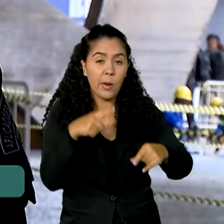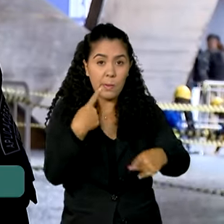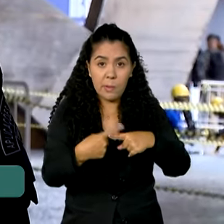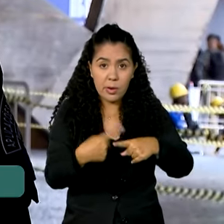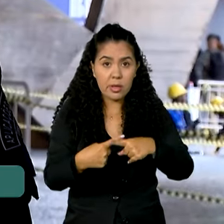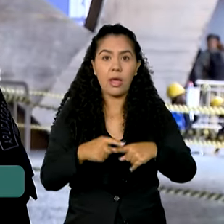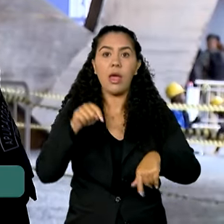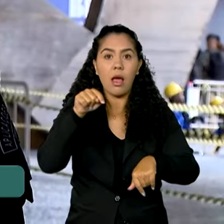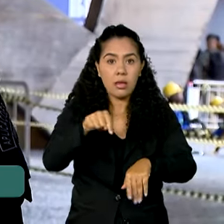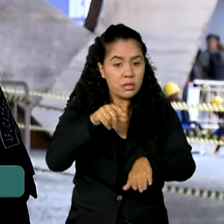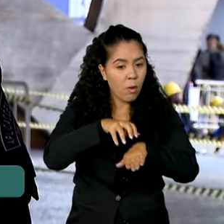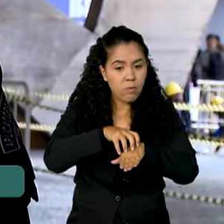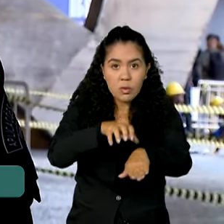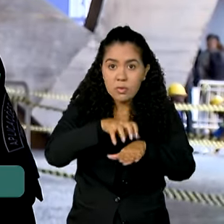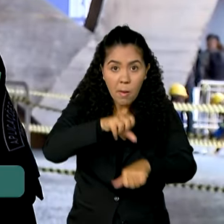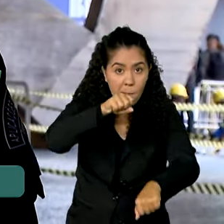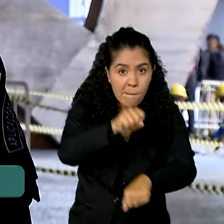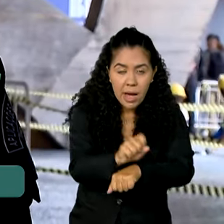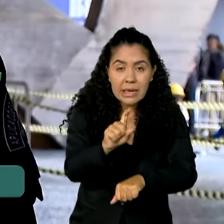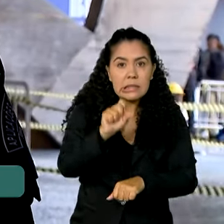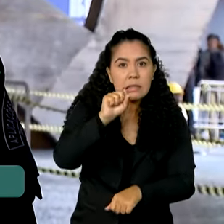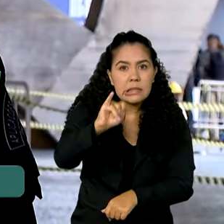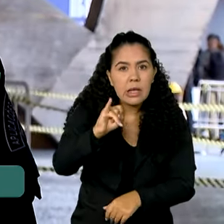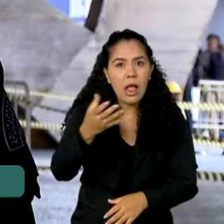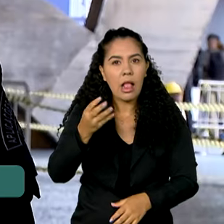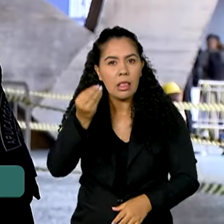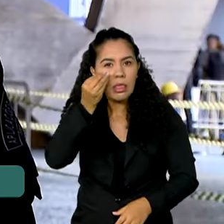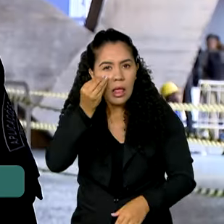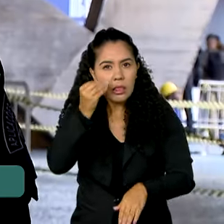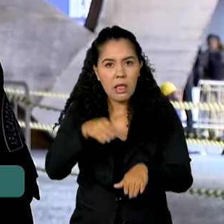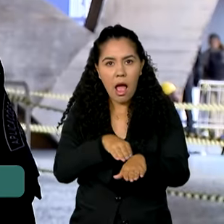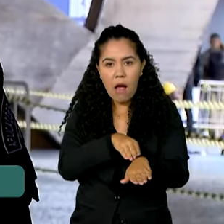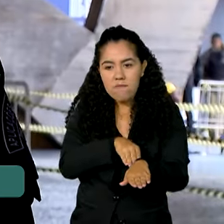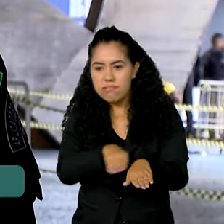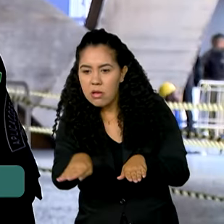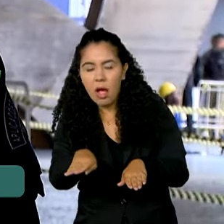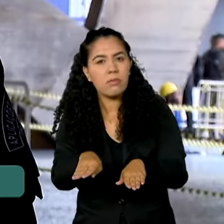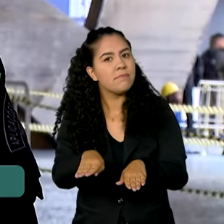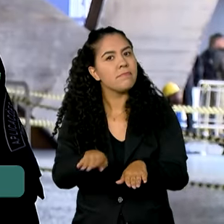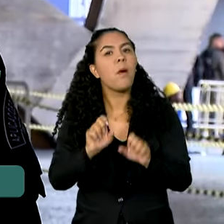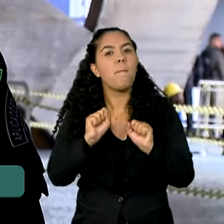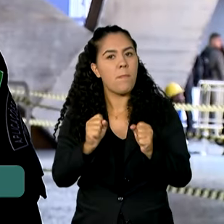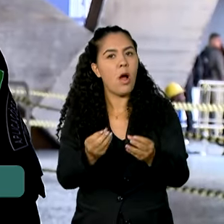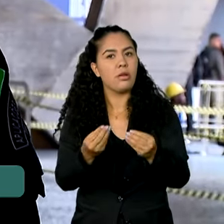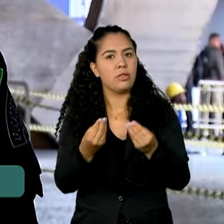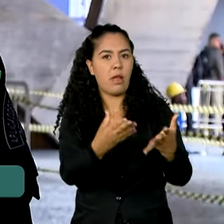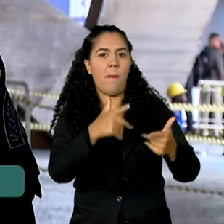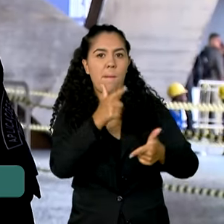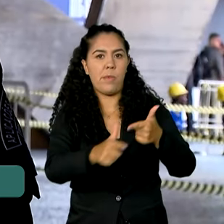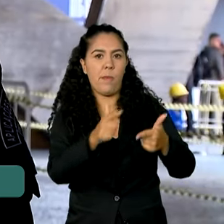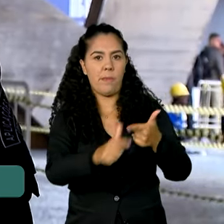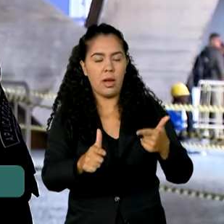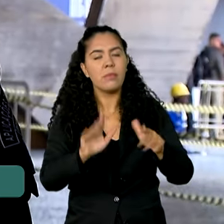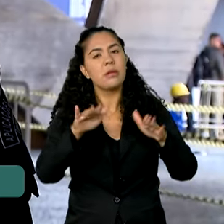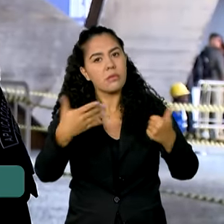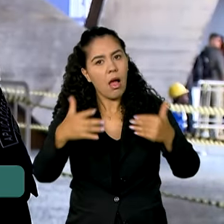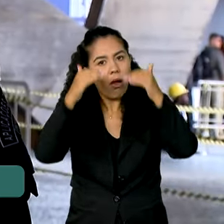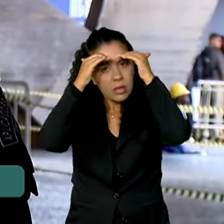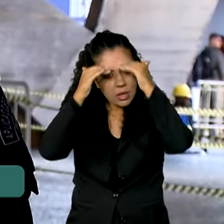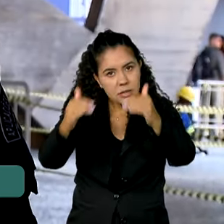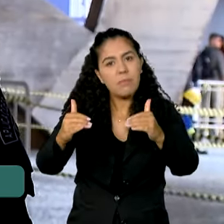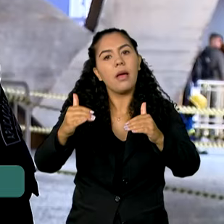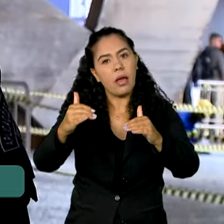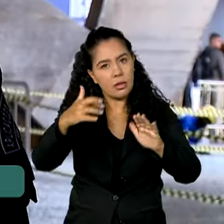são cápsulas de segurança, então qualquer tentativa de furar esse bloqueio pode ser um problema para a pessoa. Então, o respeita às ordens dos